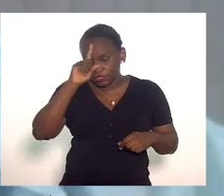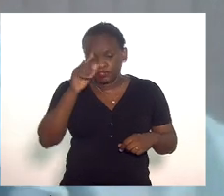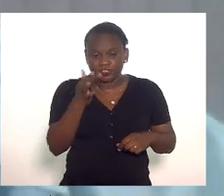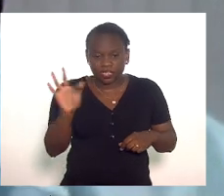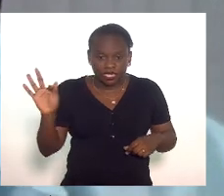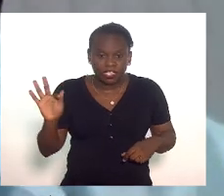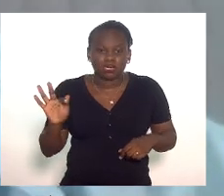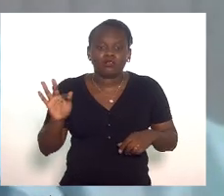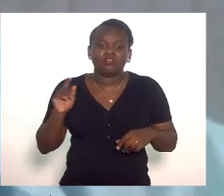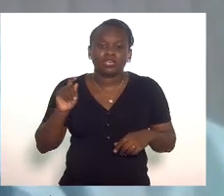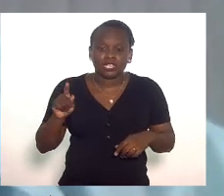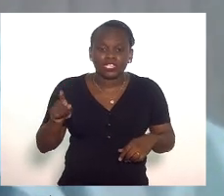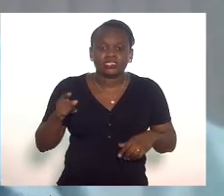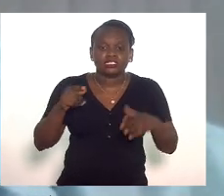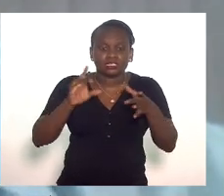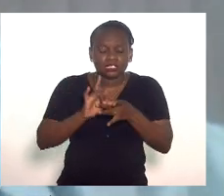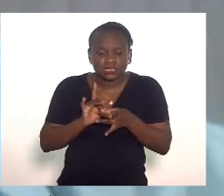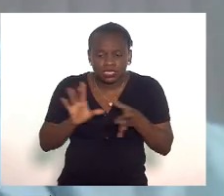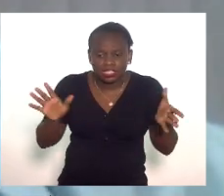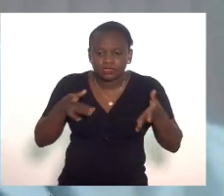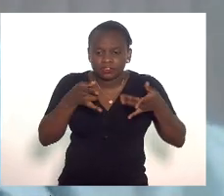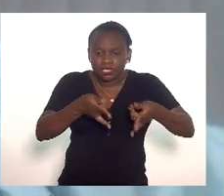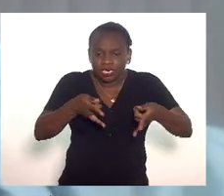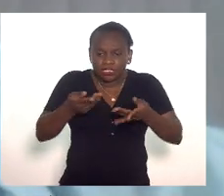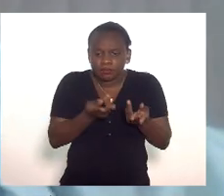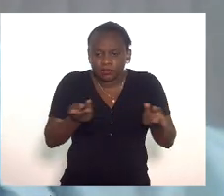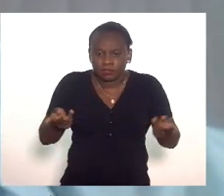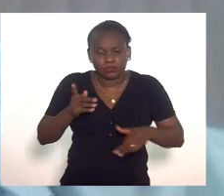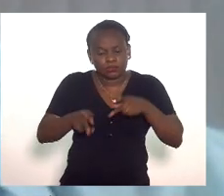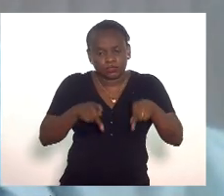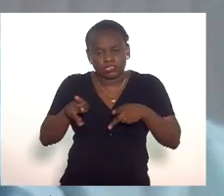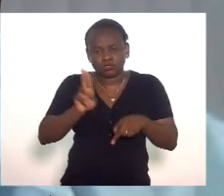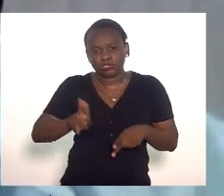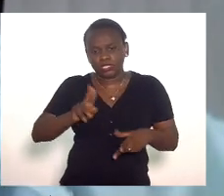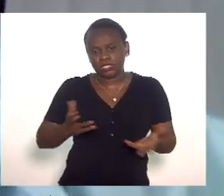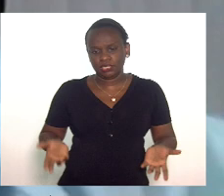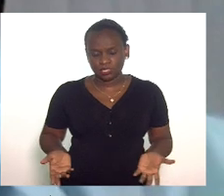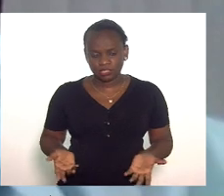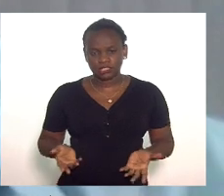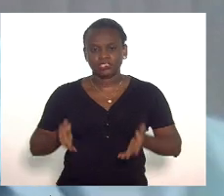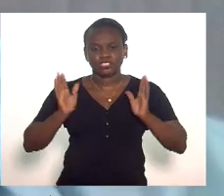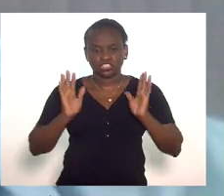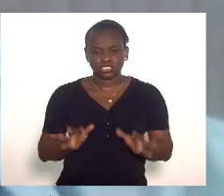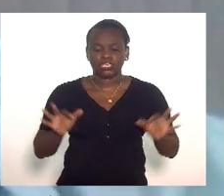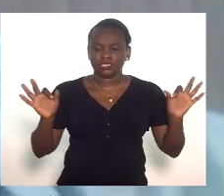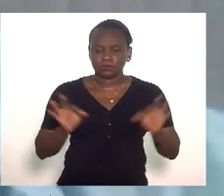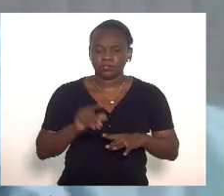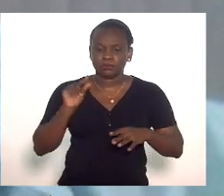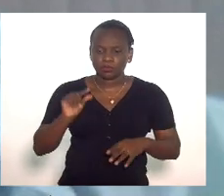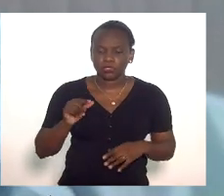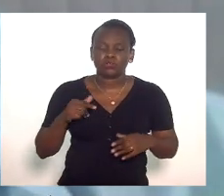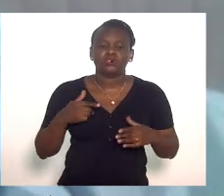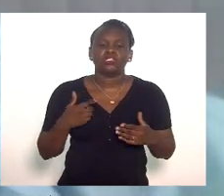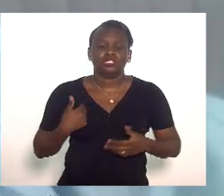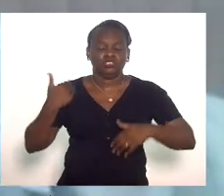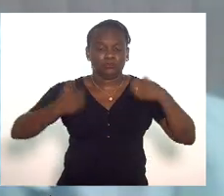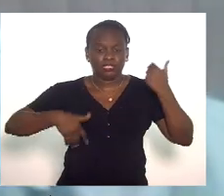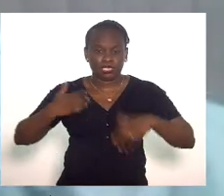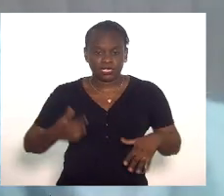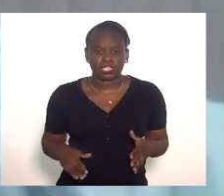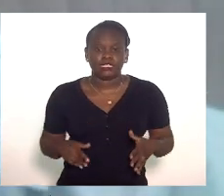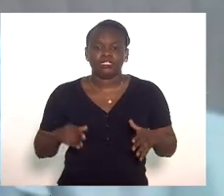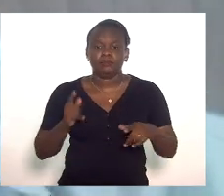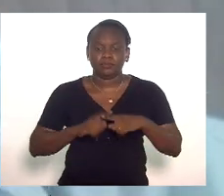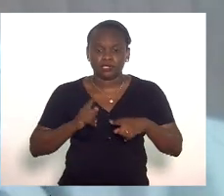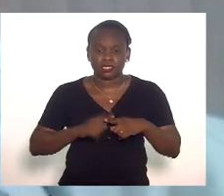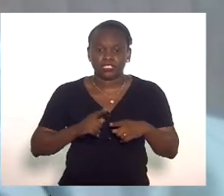de que ela se coloque seus leitos na disposição da população já finalizando um pouco a minha fala com relação